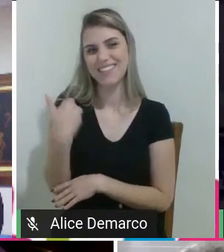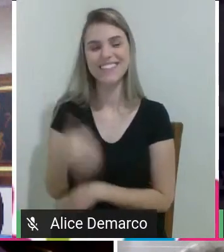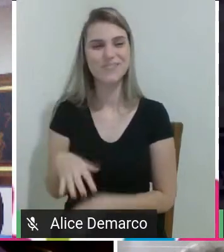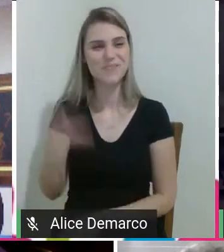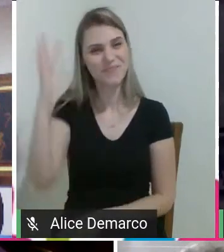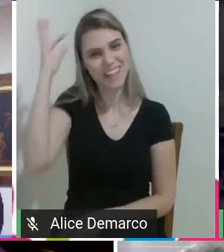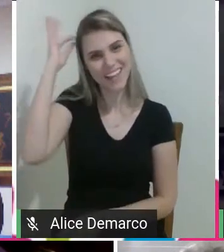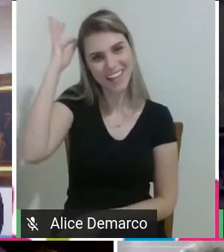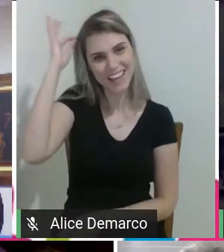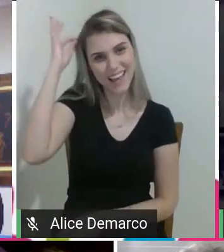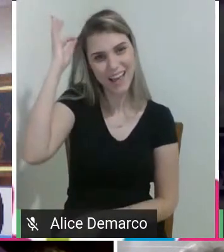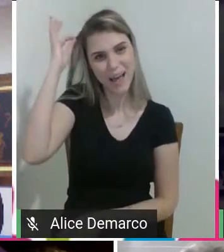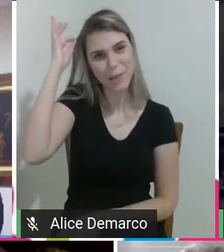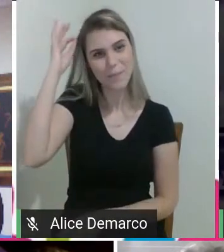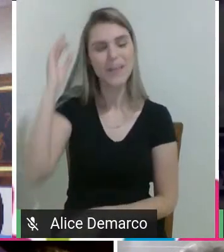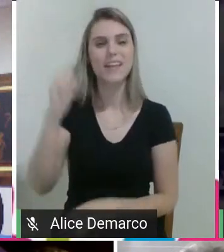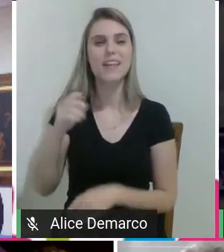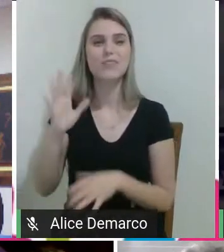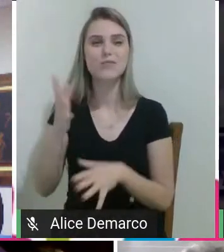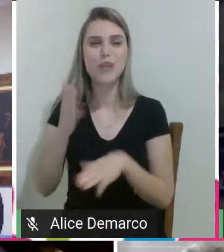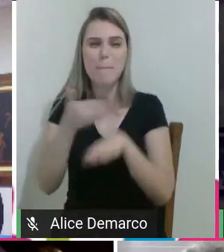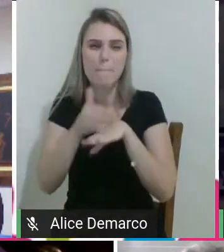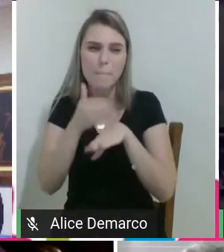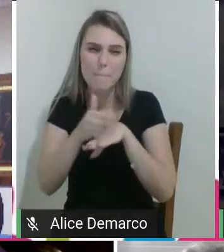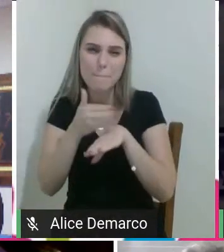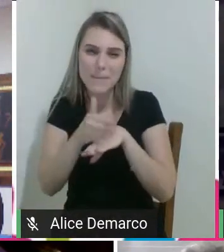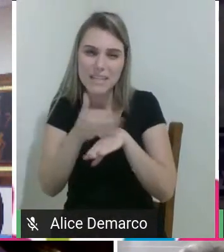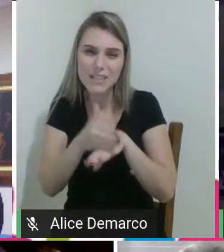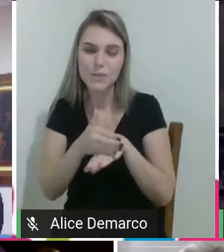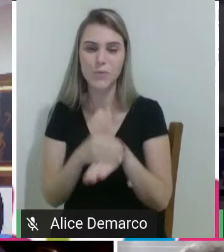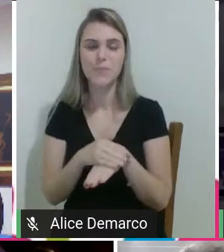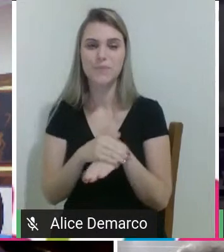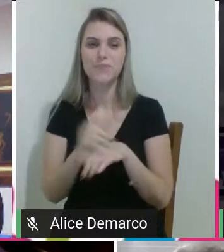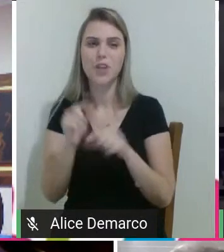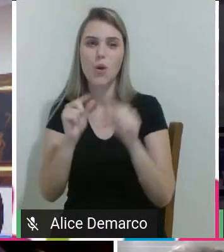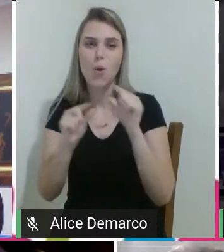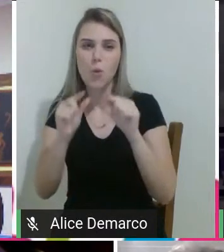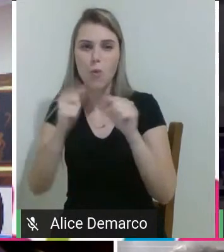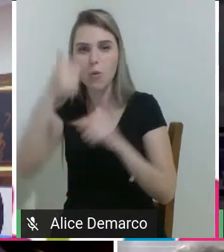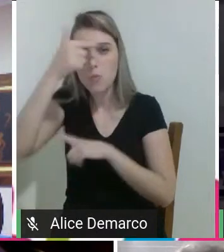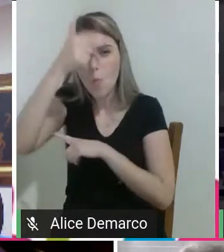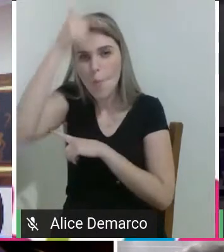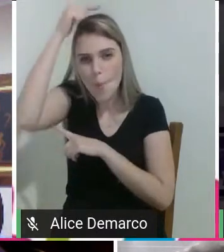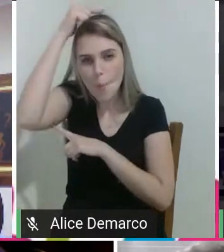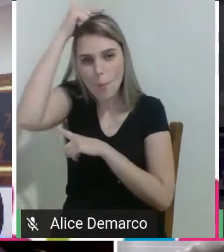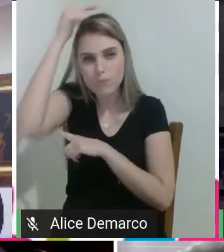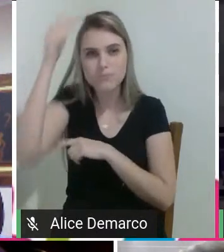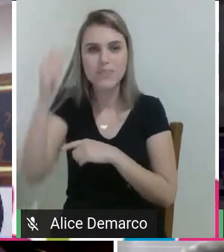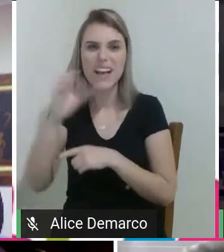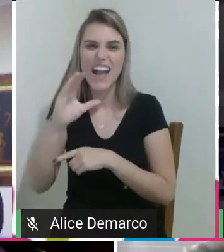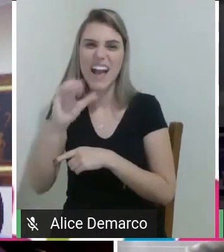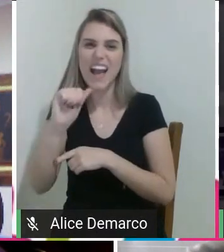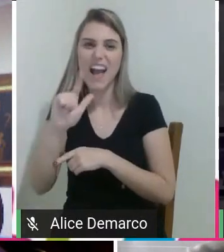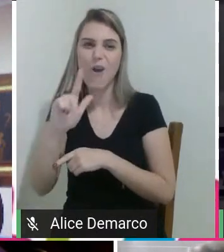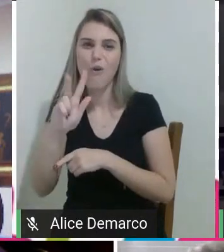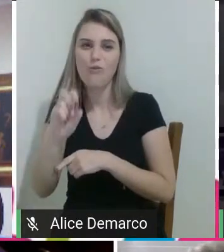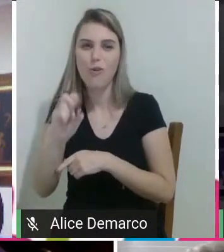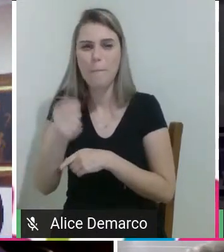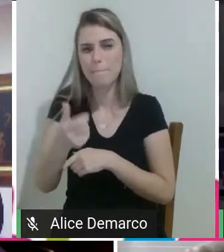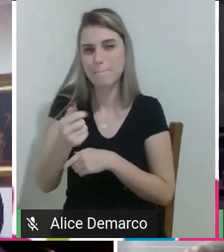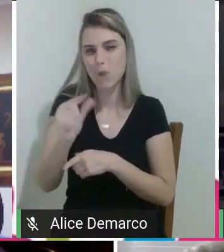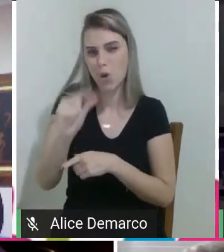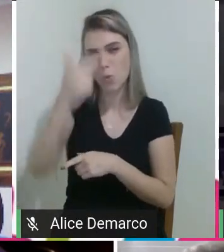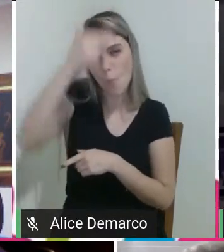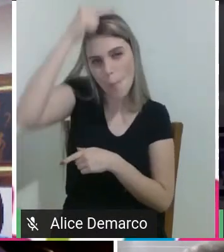barba grisalhos, um pouquinho careca, não, calvo, um pouquinho, um pouquinho. Uso